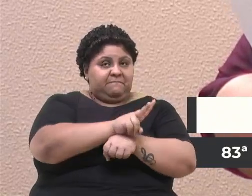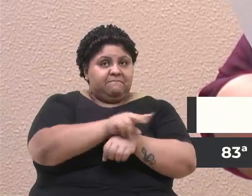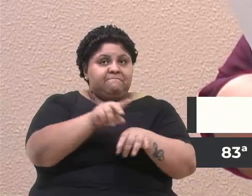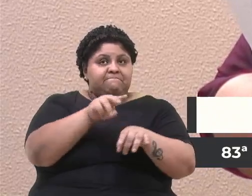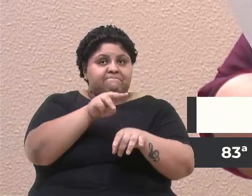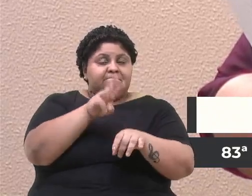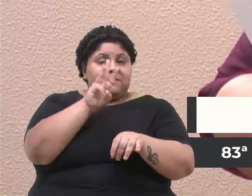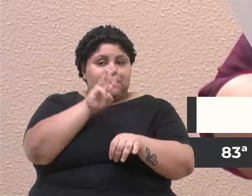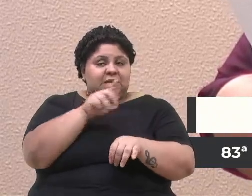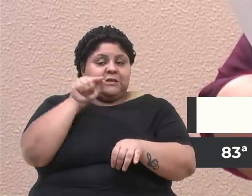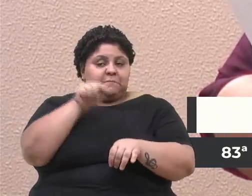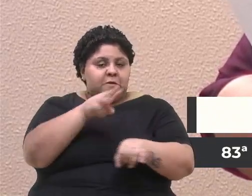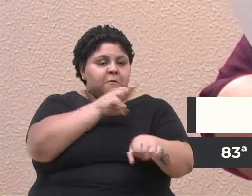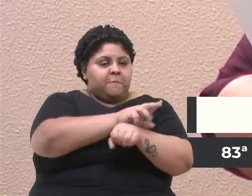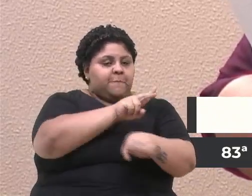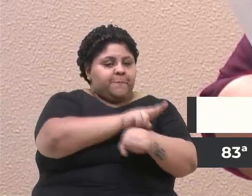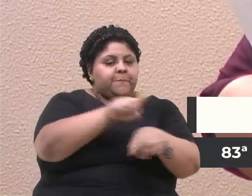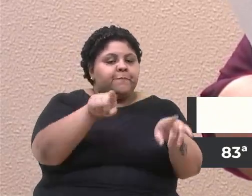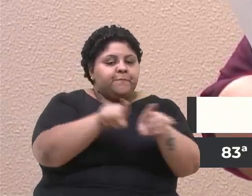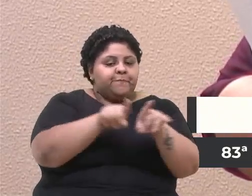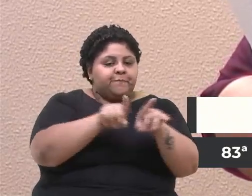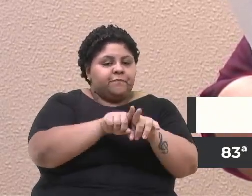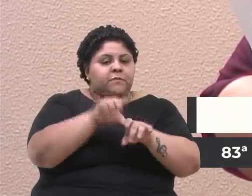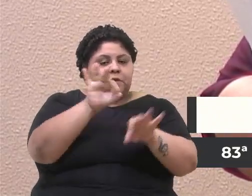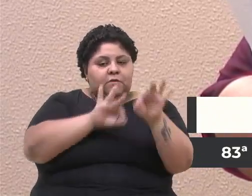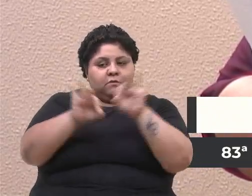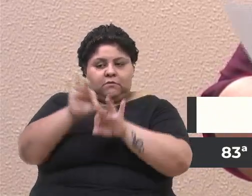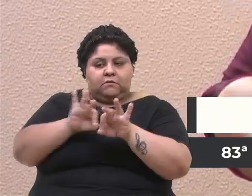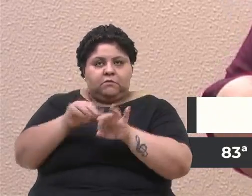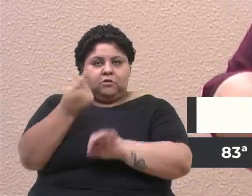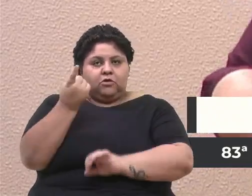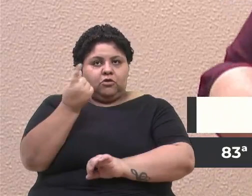bem como fosse reajustado do valor das mensalidades pagas.